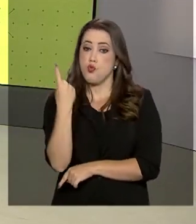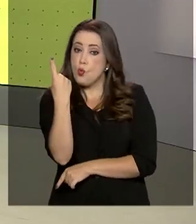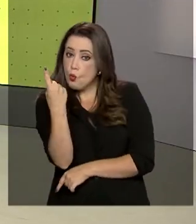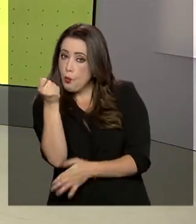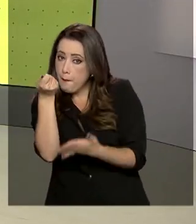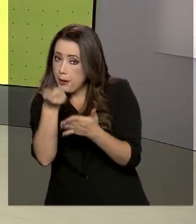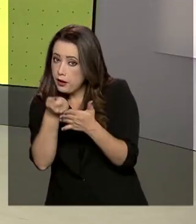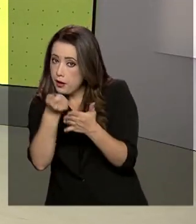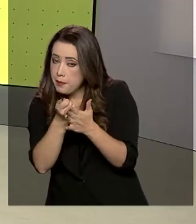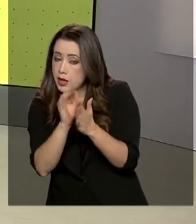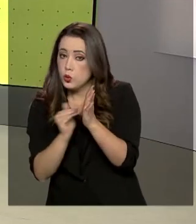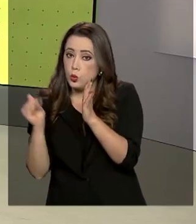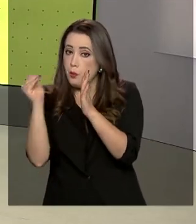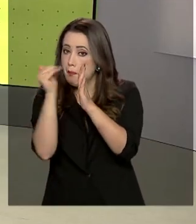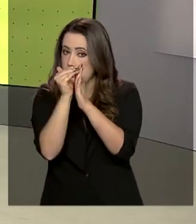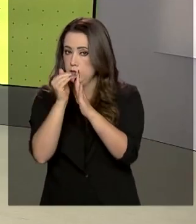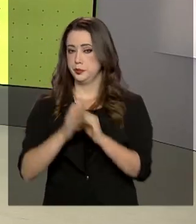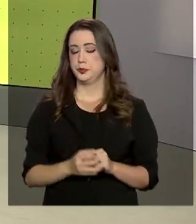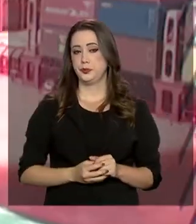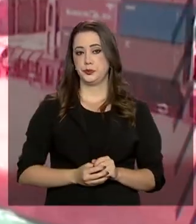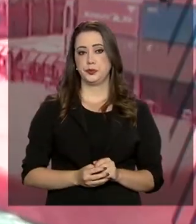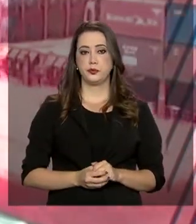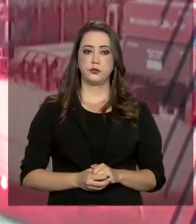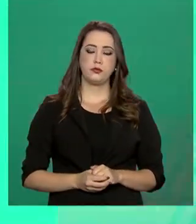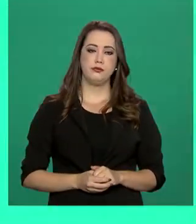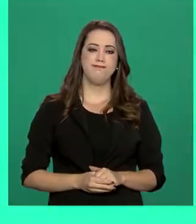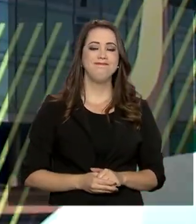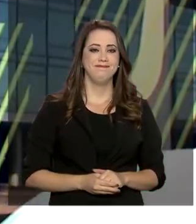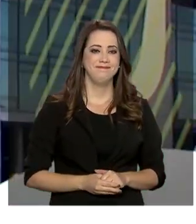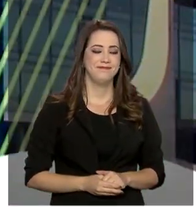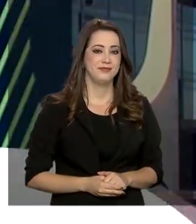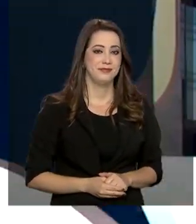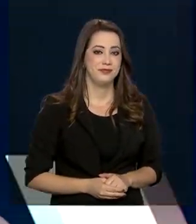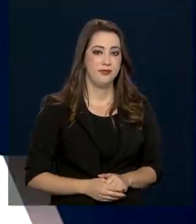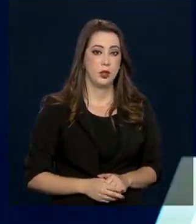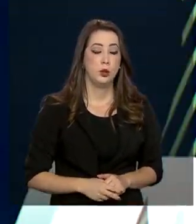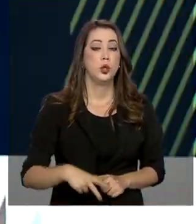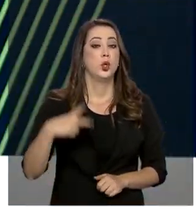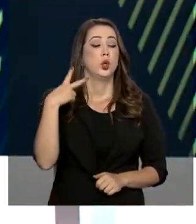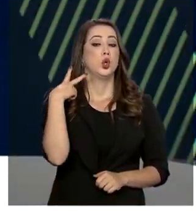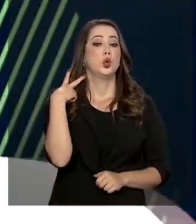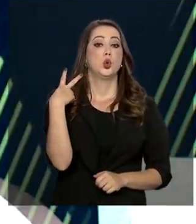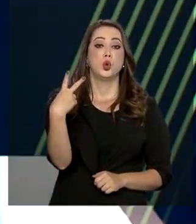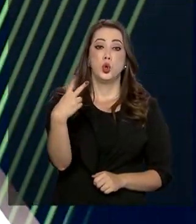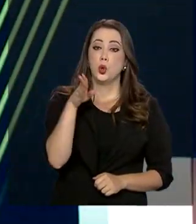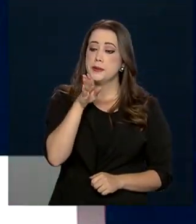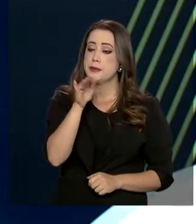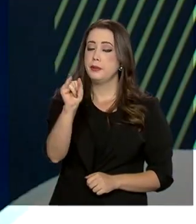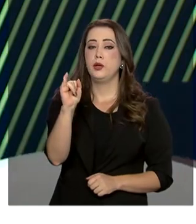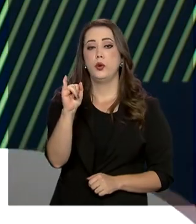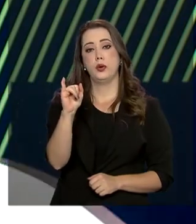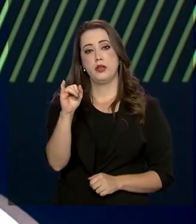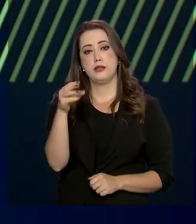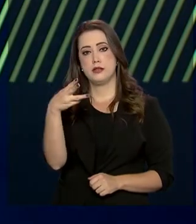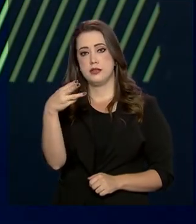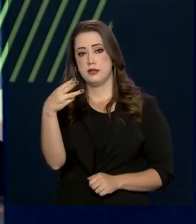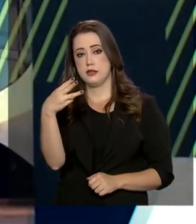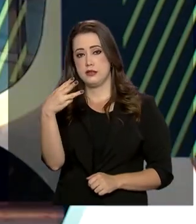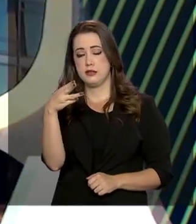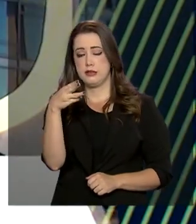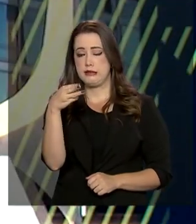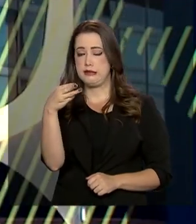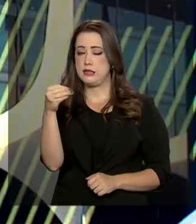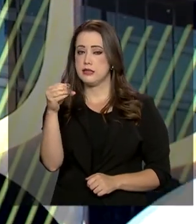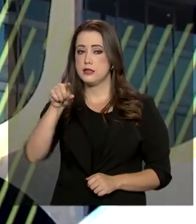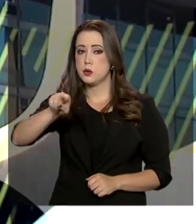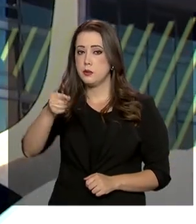apenas o que for de maior valor. E 2 bilhões e 300 mil reais por mês. E esse é o valor que o governo